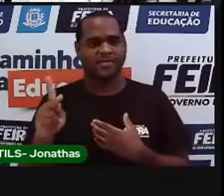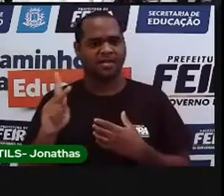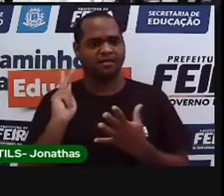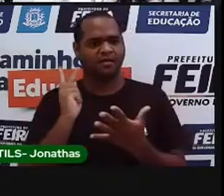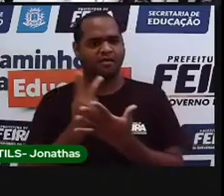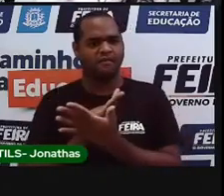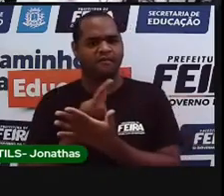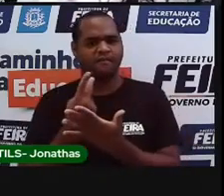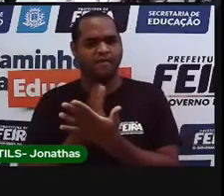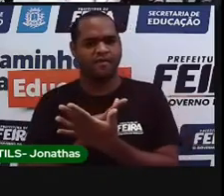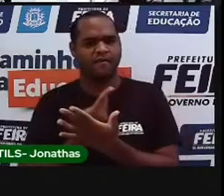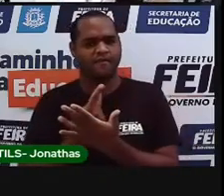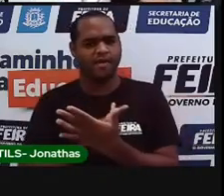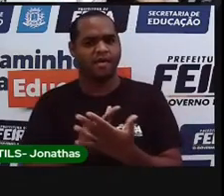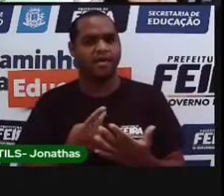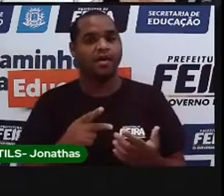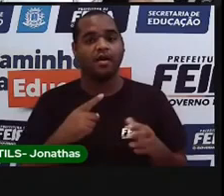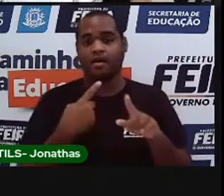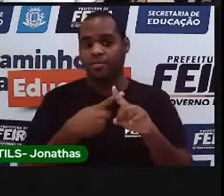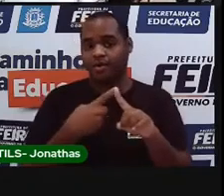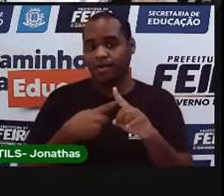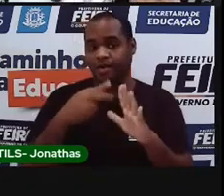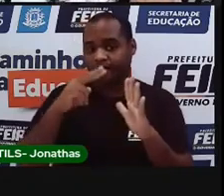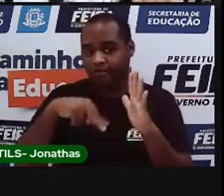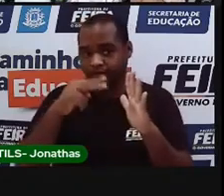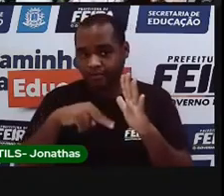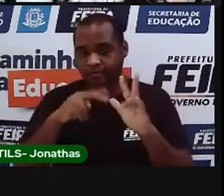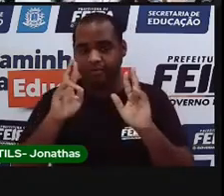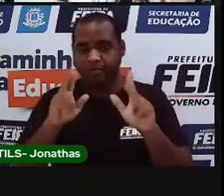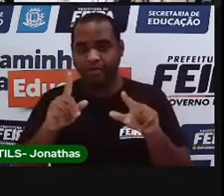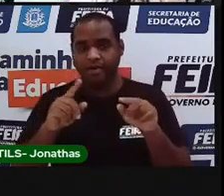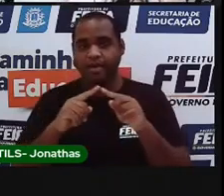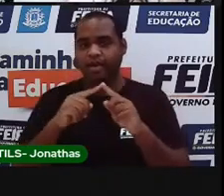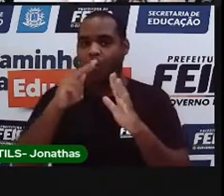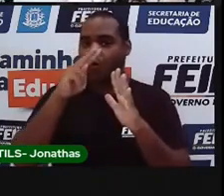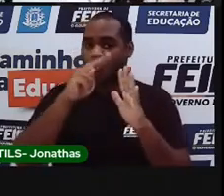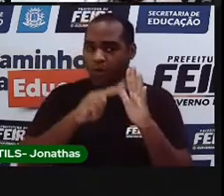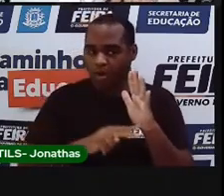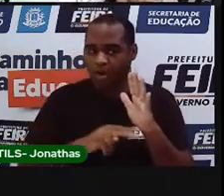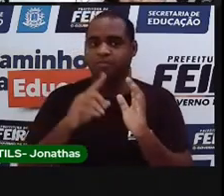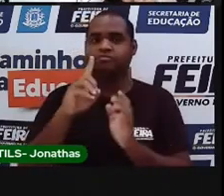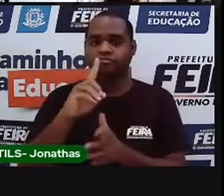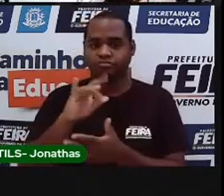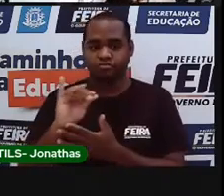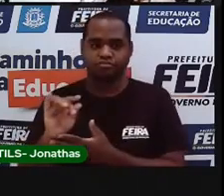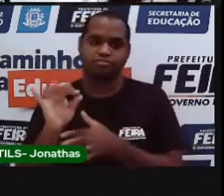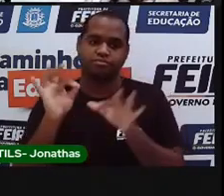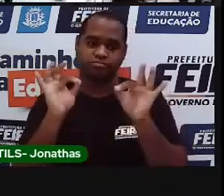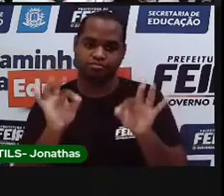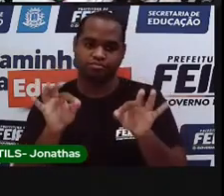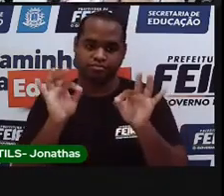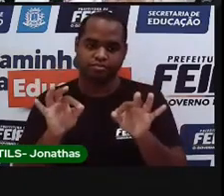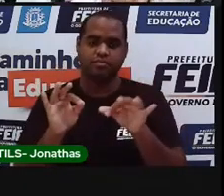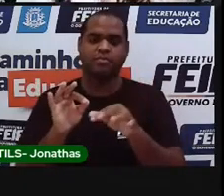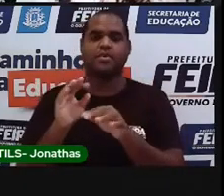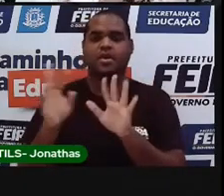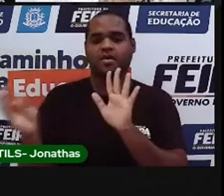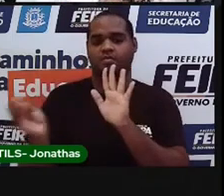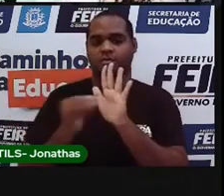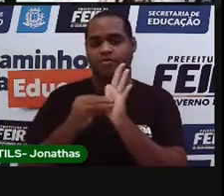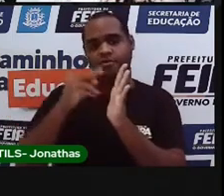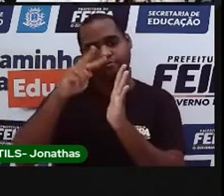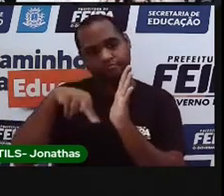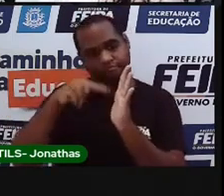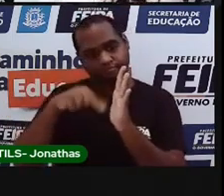está errada. Não, foi porque eu li o livro nesta data. Então, a Pro colocou a data do